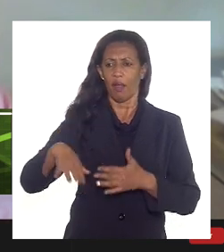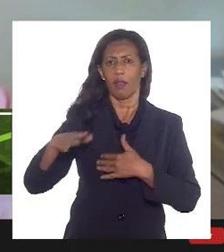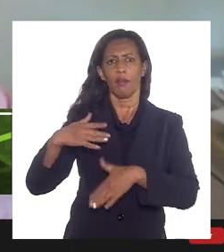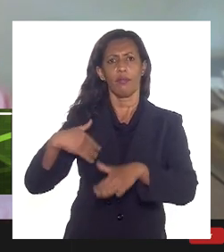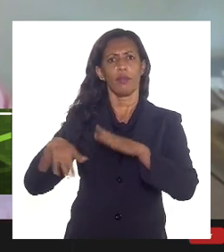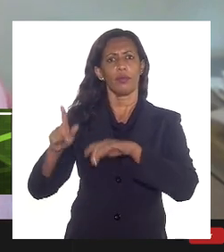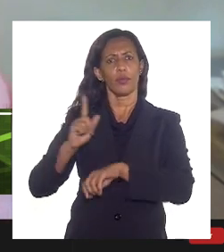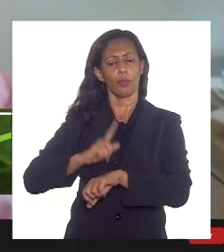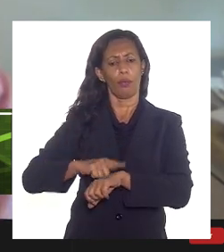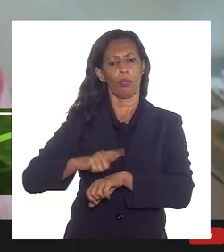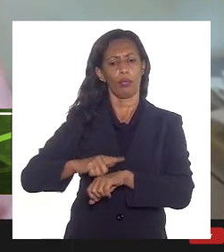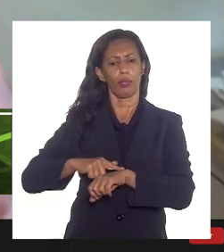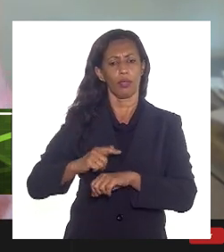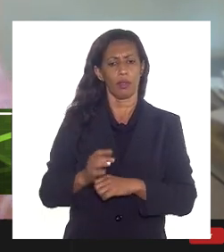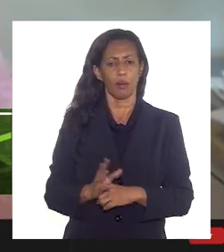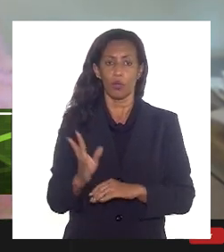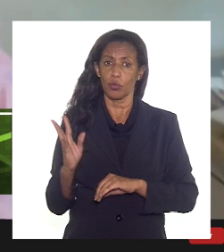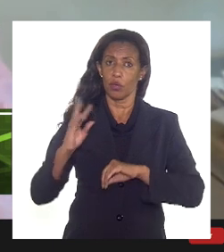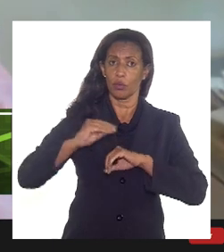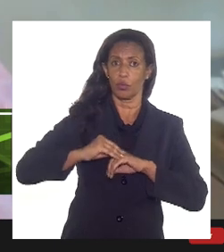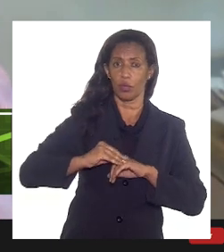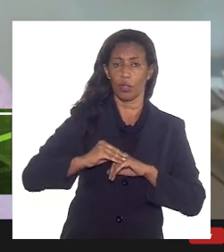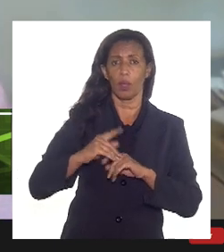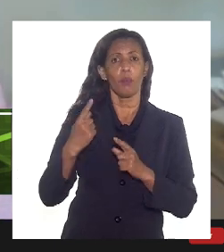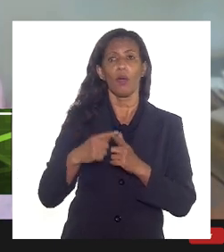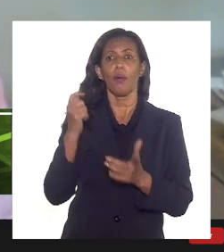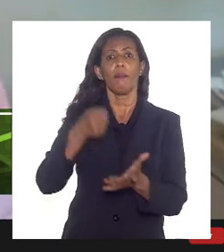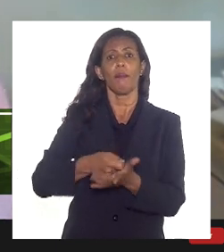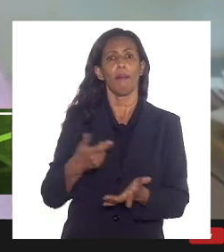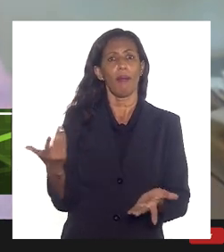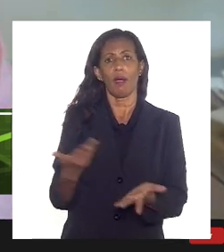tempo. Então, eu só adicionaria porque não pagar logo.